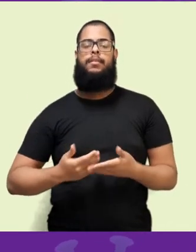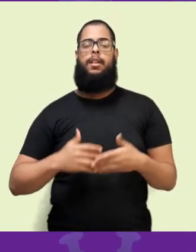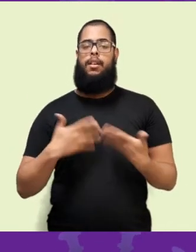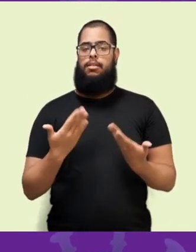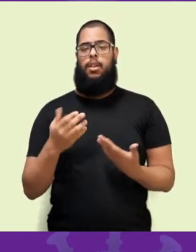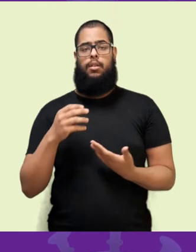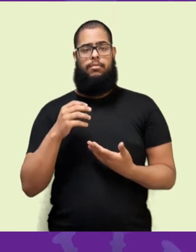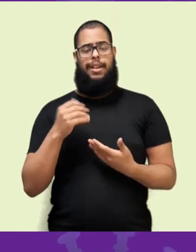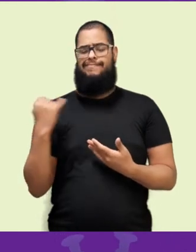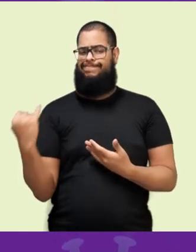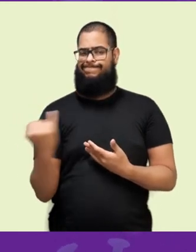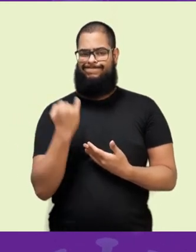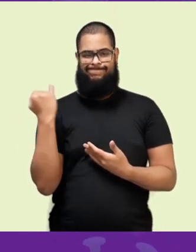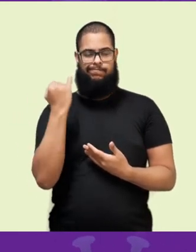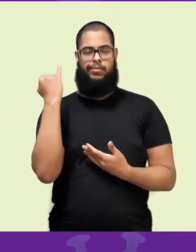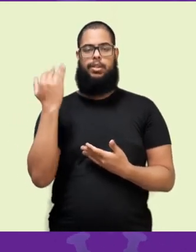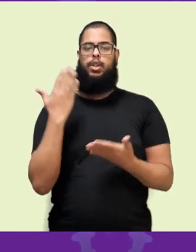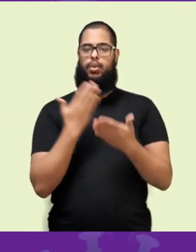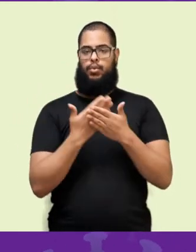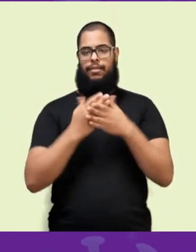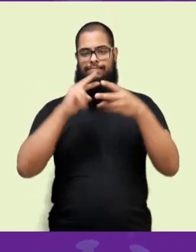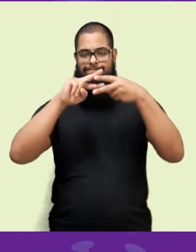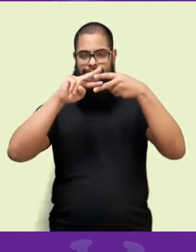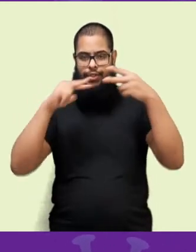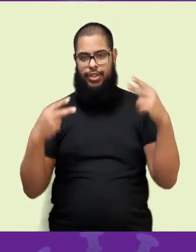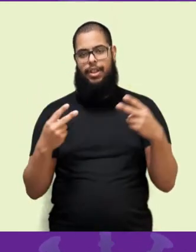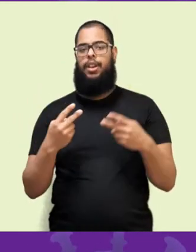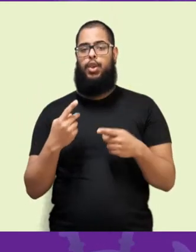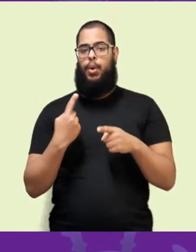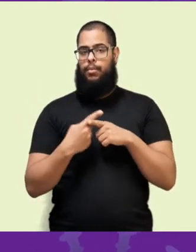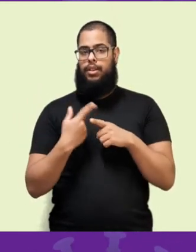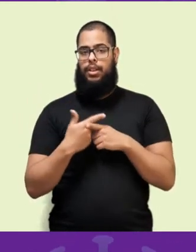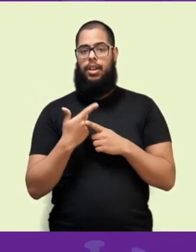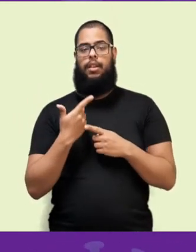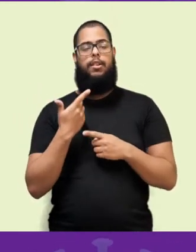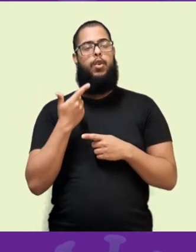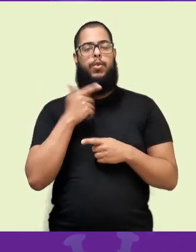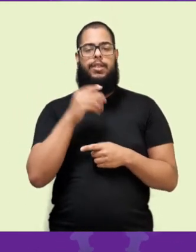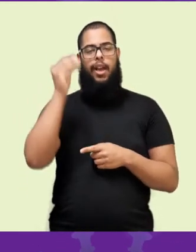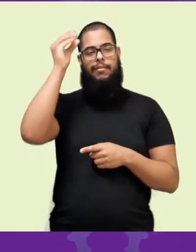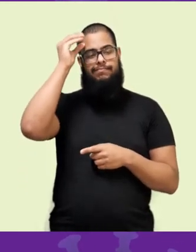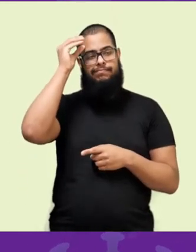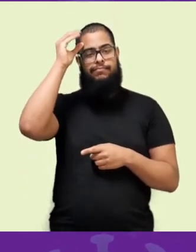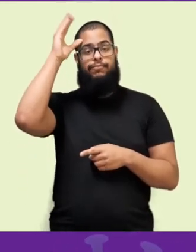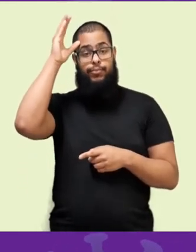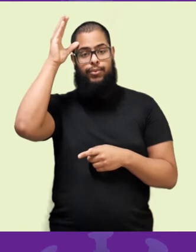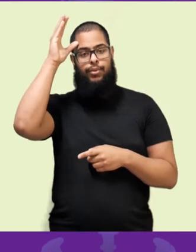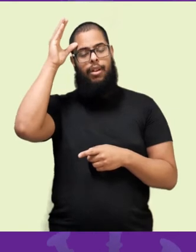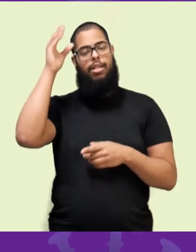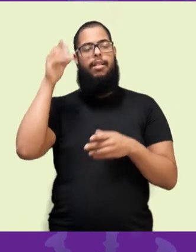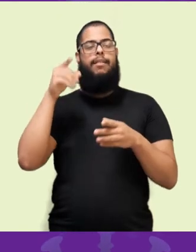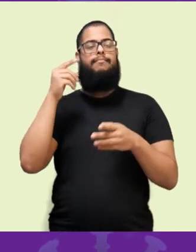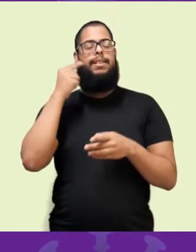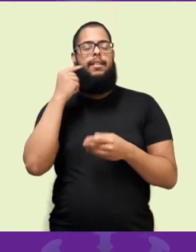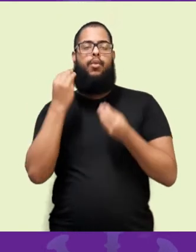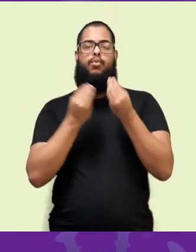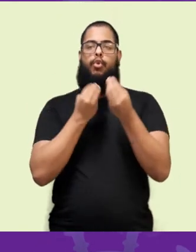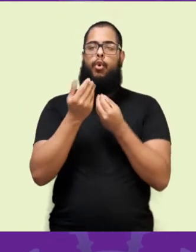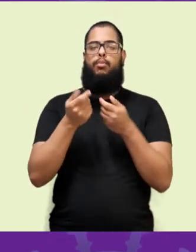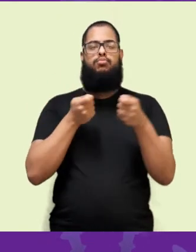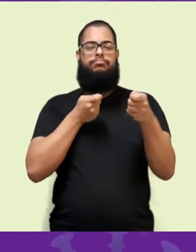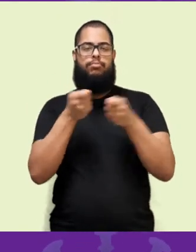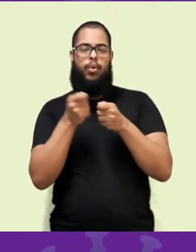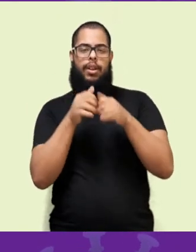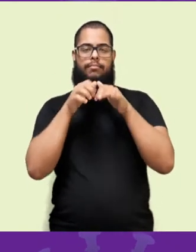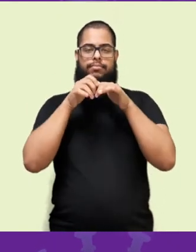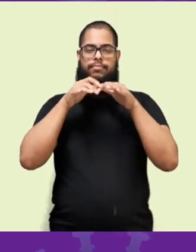atualmente. Então, assim, é muito importante esses estudos genéticos porque eles abrem uma série de caminhos para a gente compreender